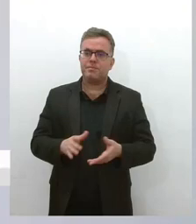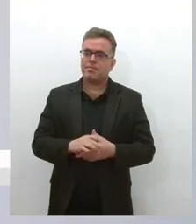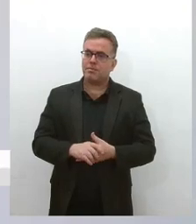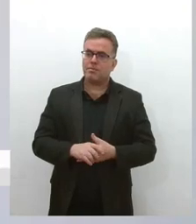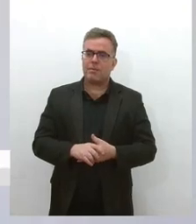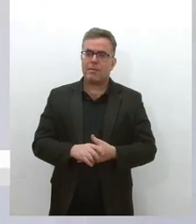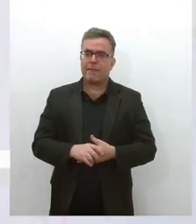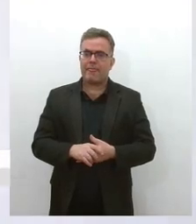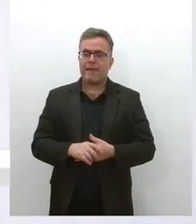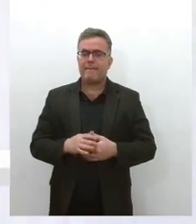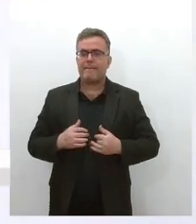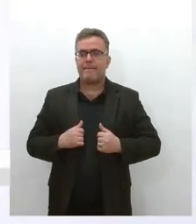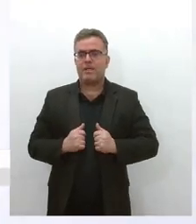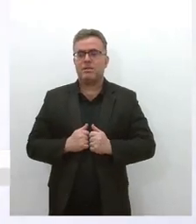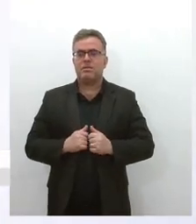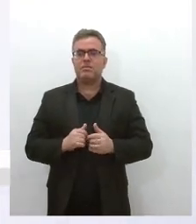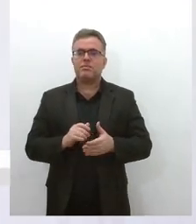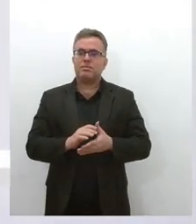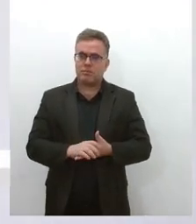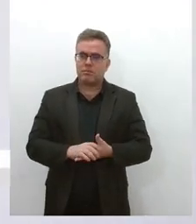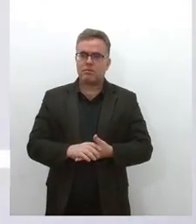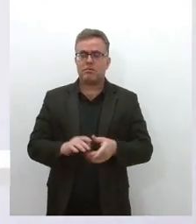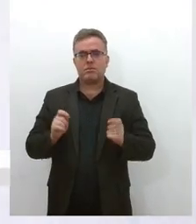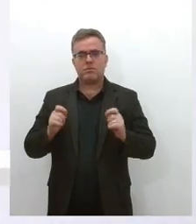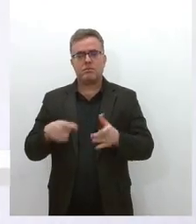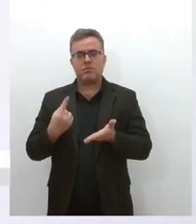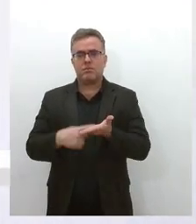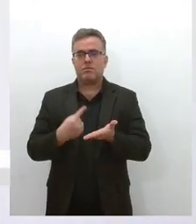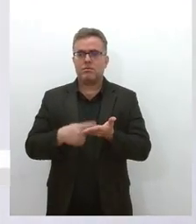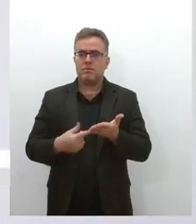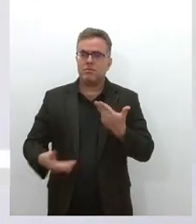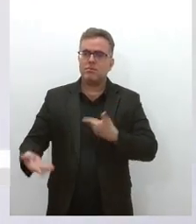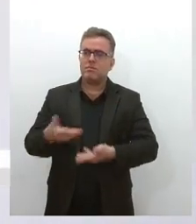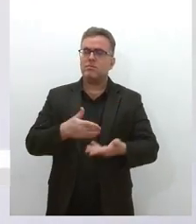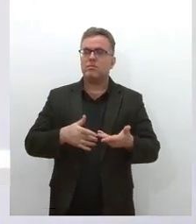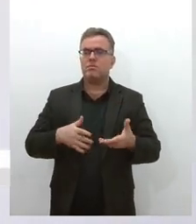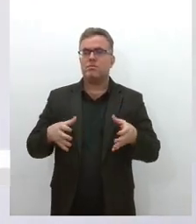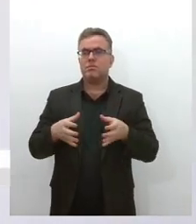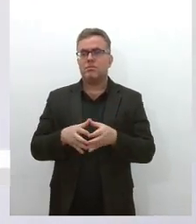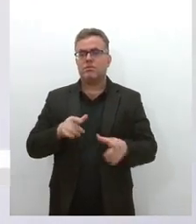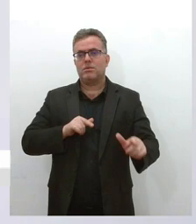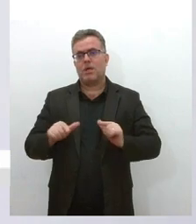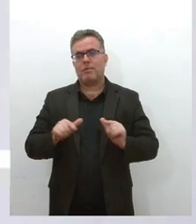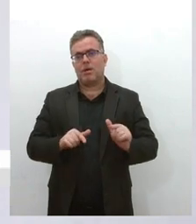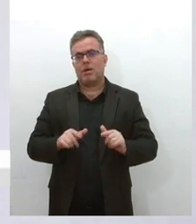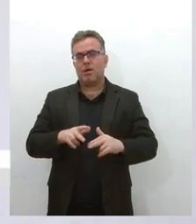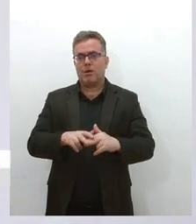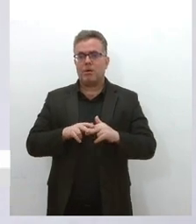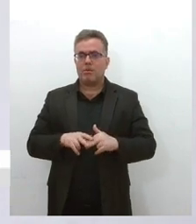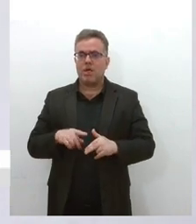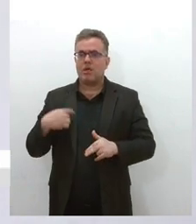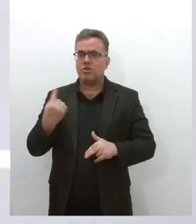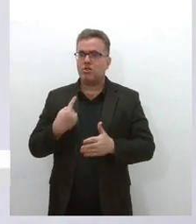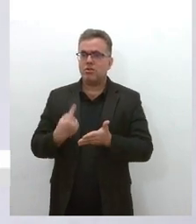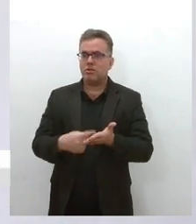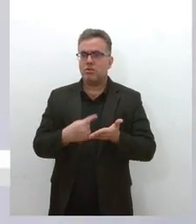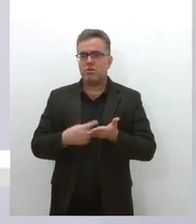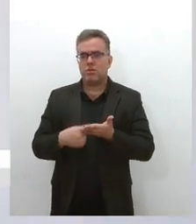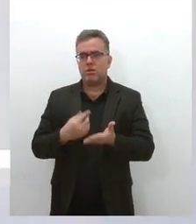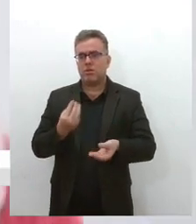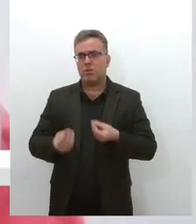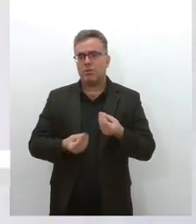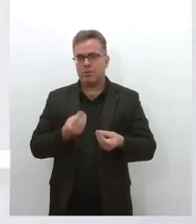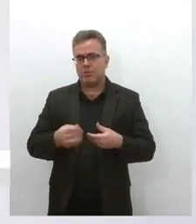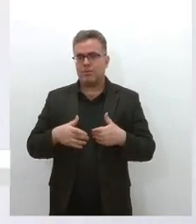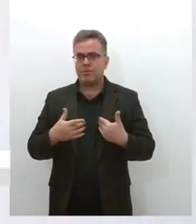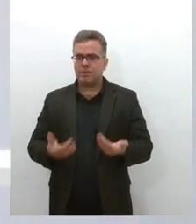né, esse compromisso, essa aliança com a classe trabalhadora, então a gente trabalha para a classe trabalhadora, mas em